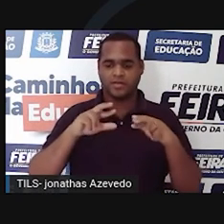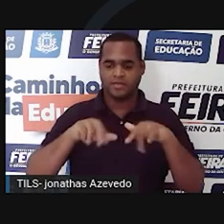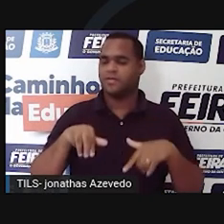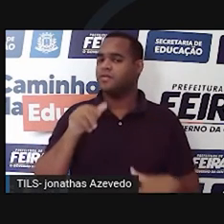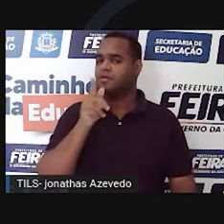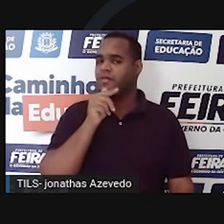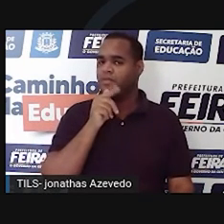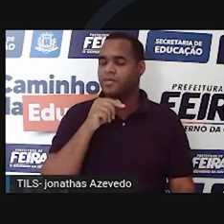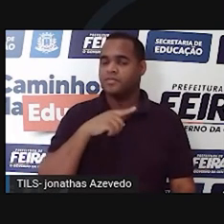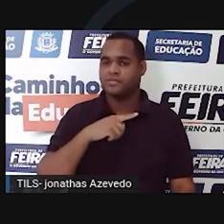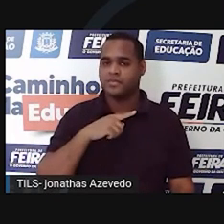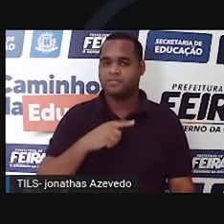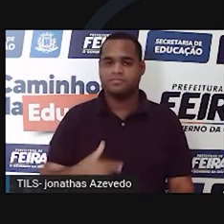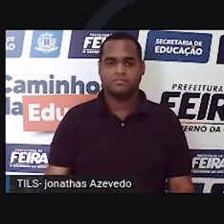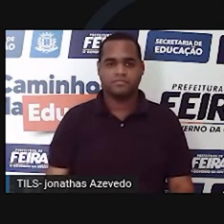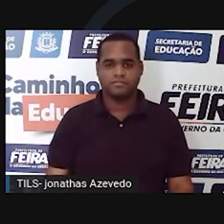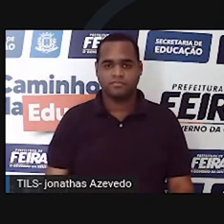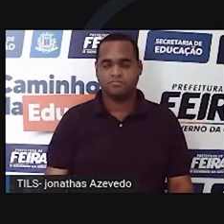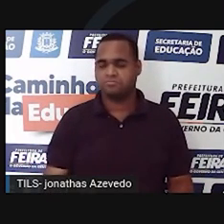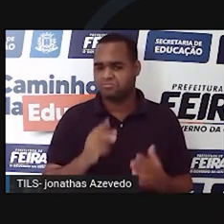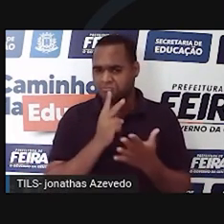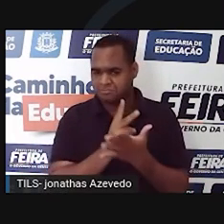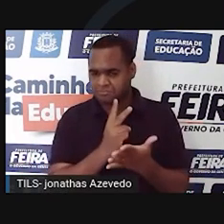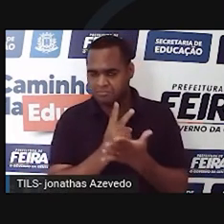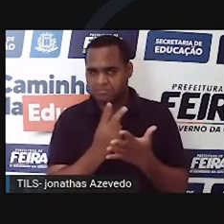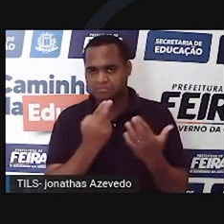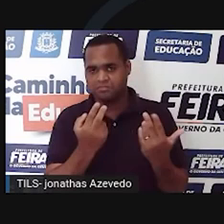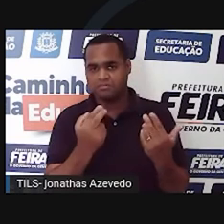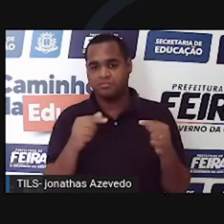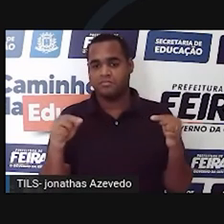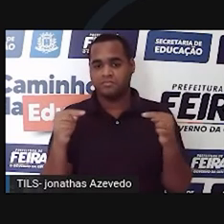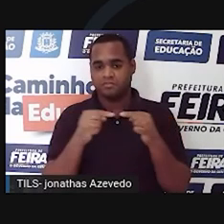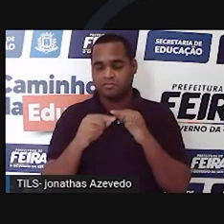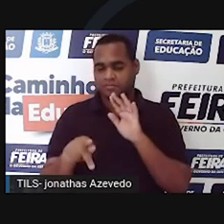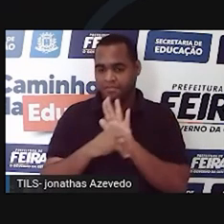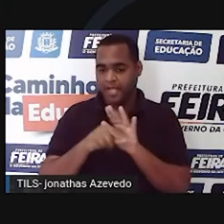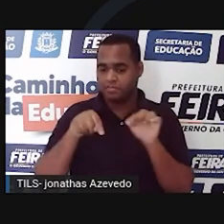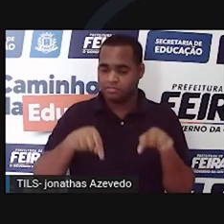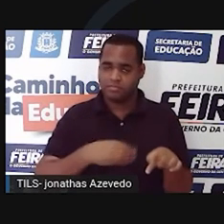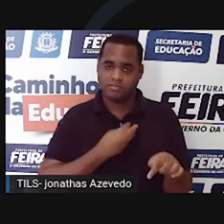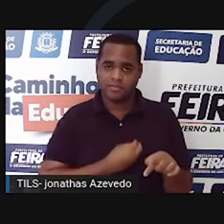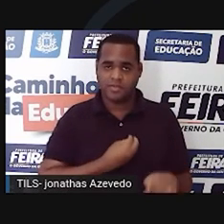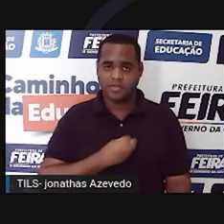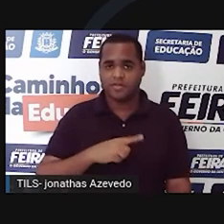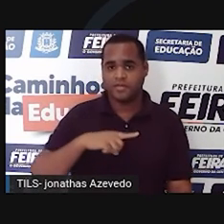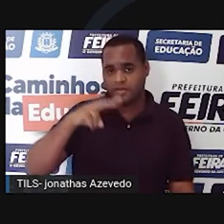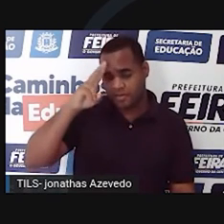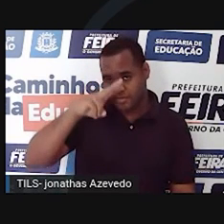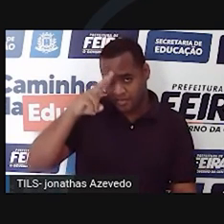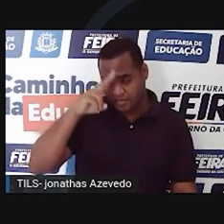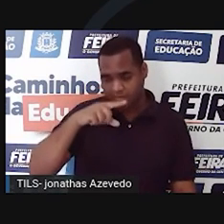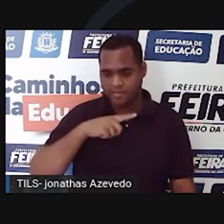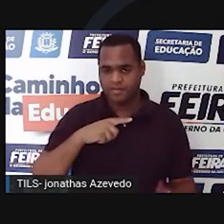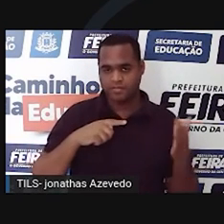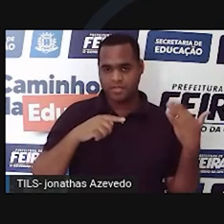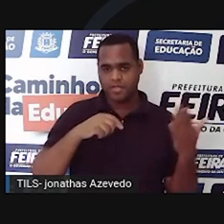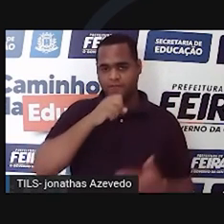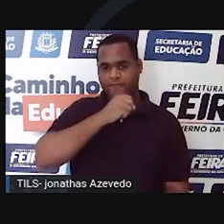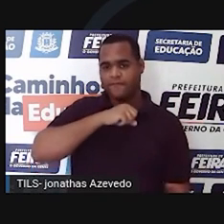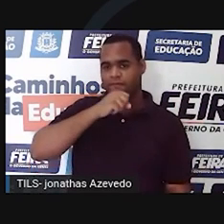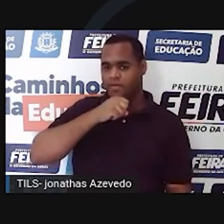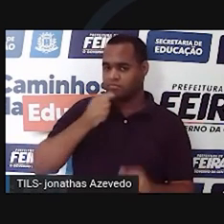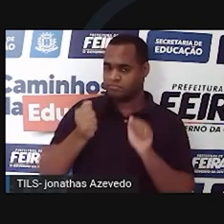águas mas que nem sempre foi assim. Eu sou daqui eu me lembro na fazenda dos meus avós